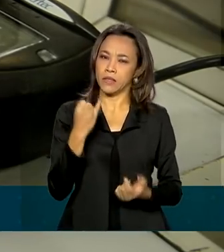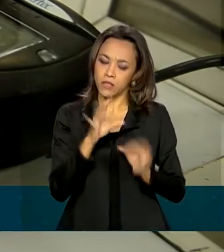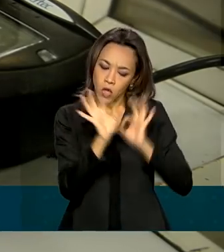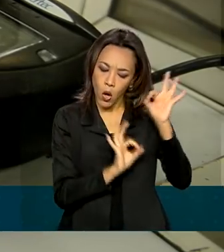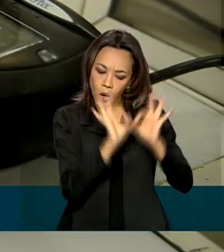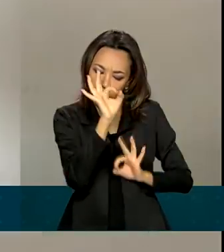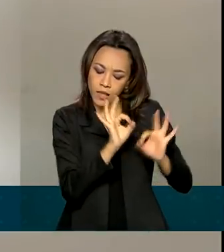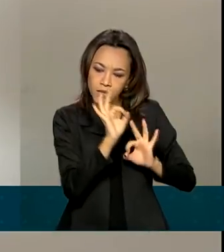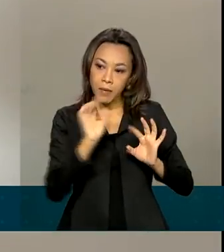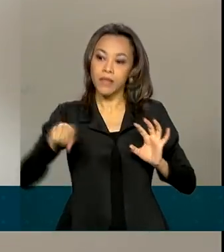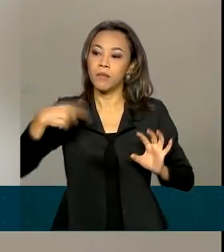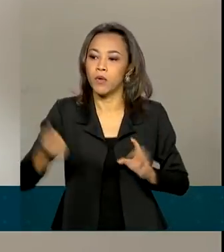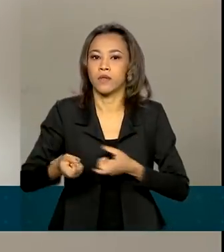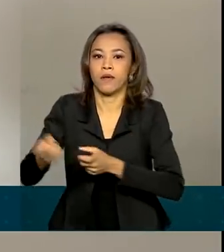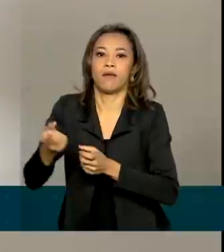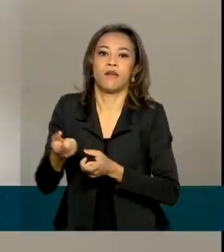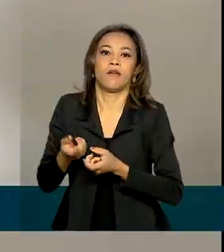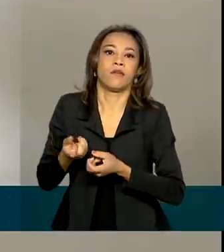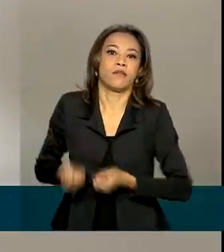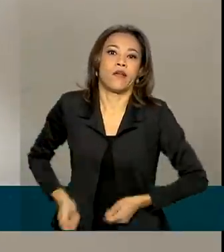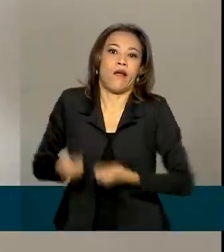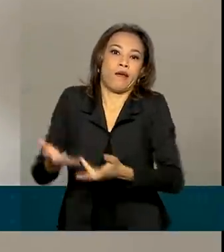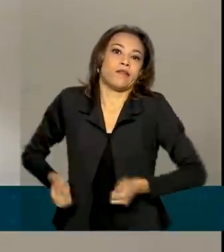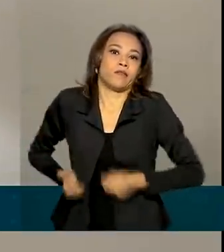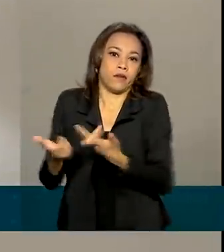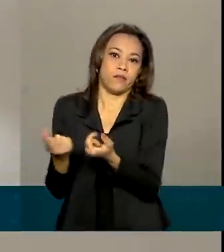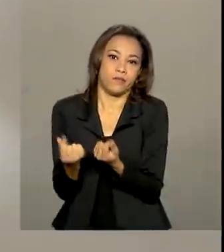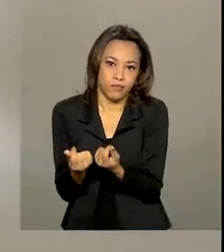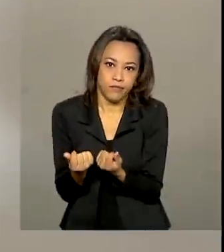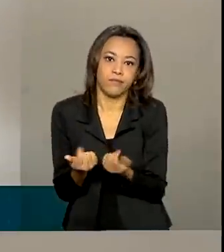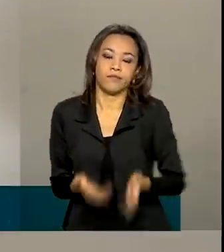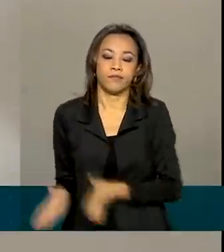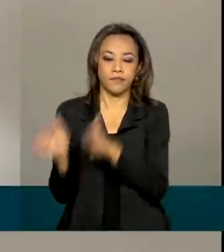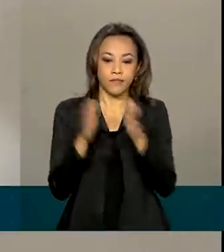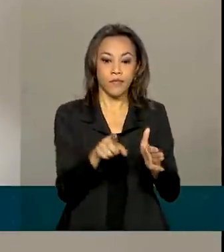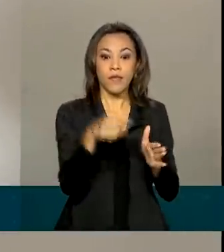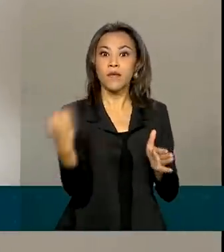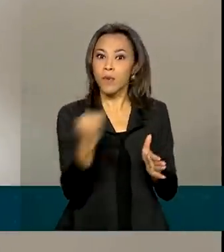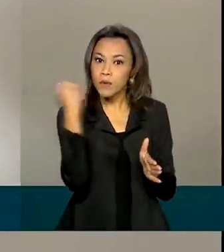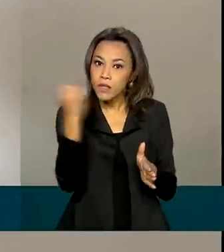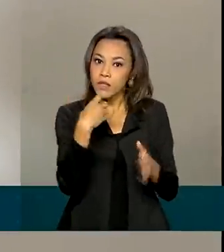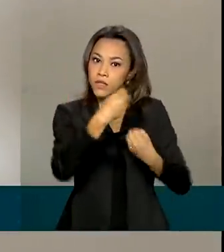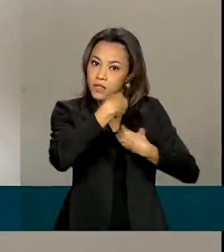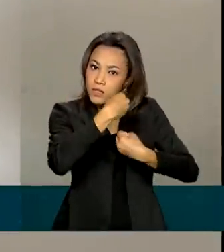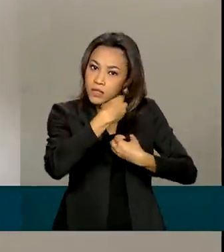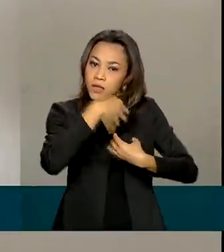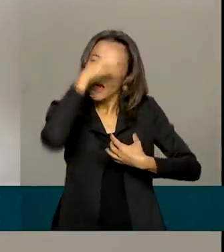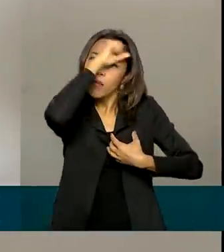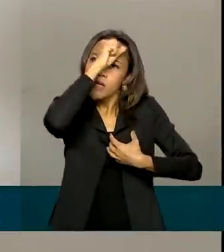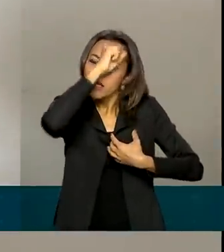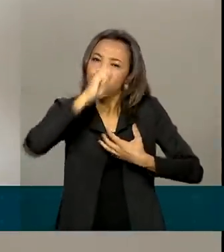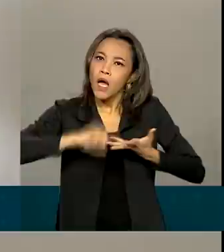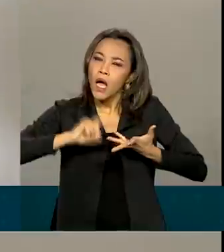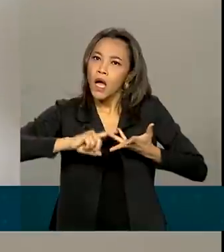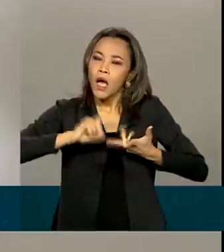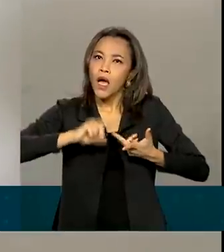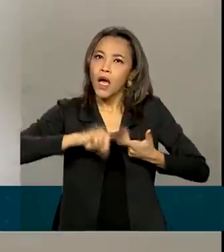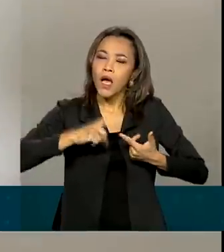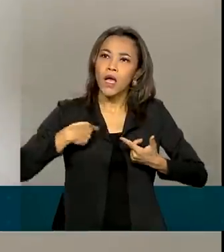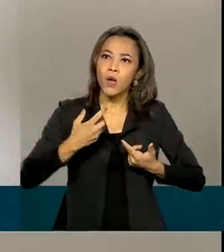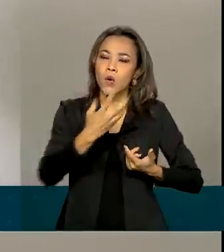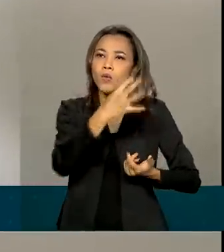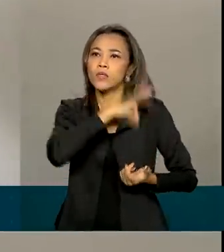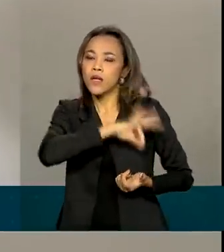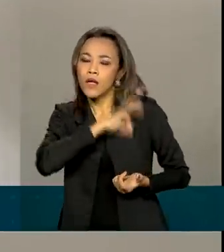antes de gastar. Entender o quanto antes de educação financeira, ela é importante para que você tenha um conhecimento de um panorama geral das suas receitas, das suas